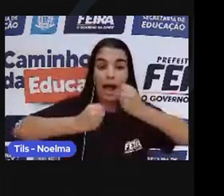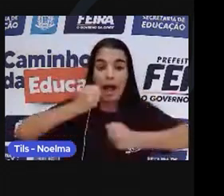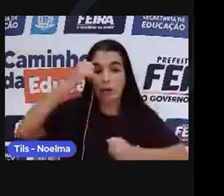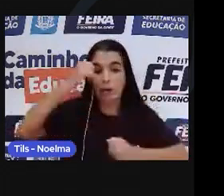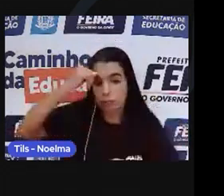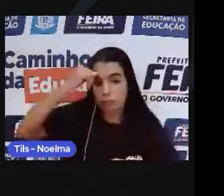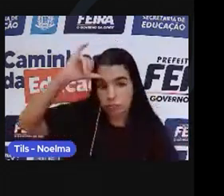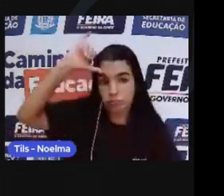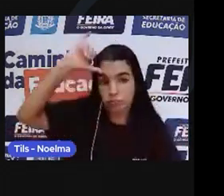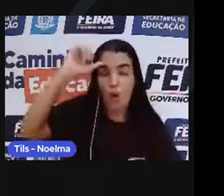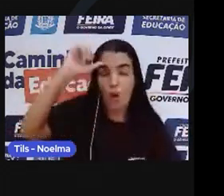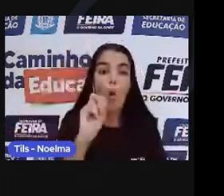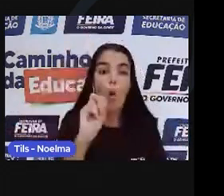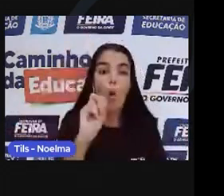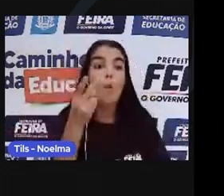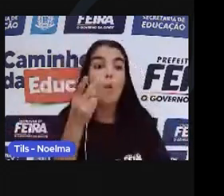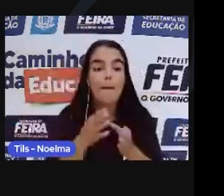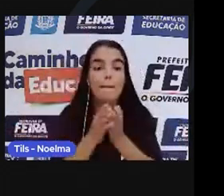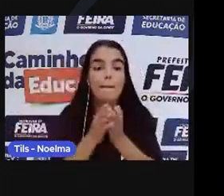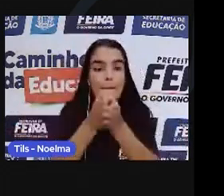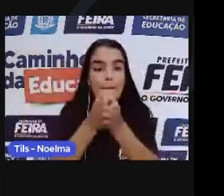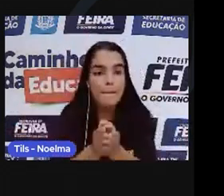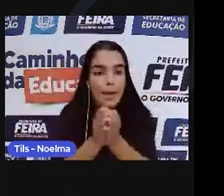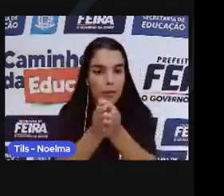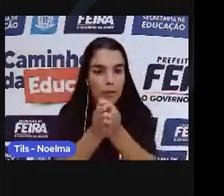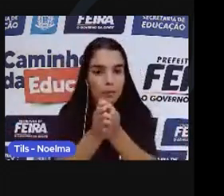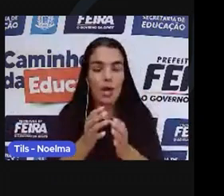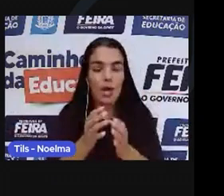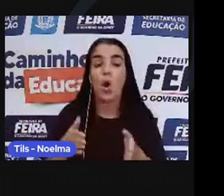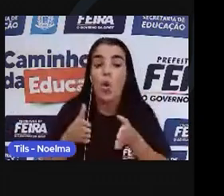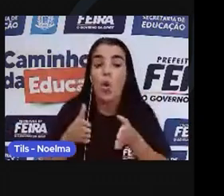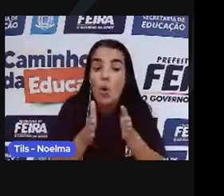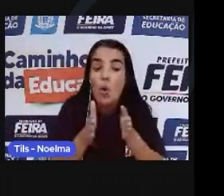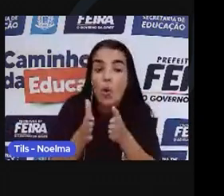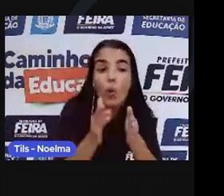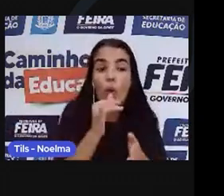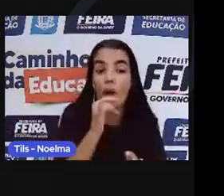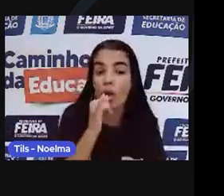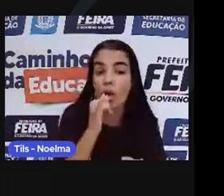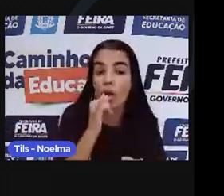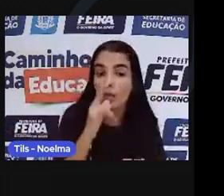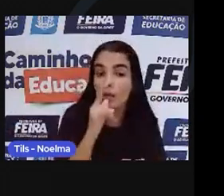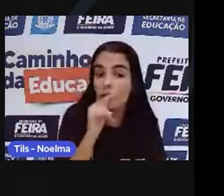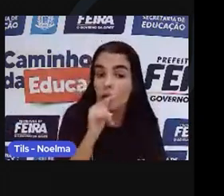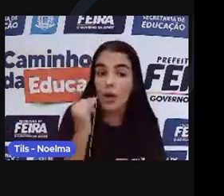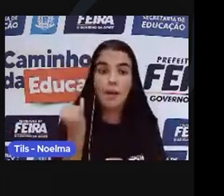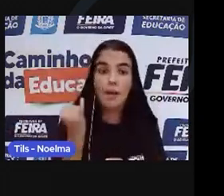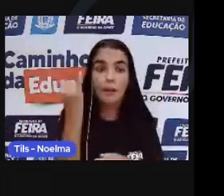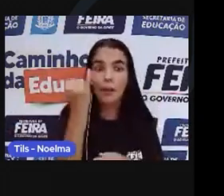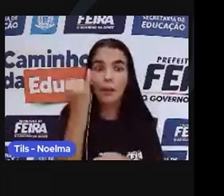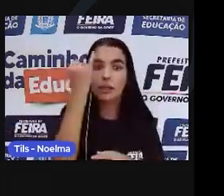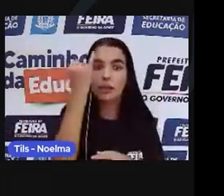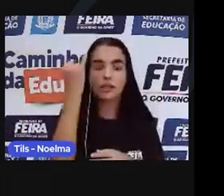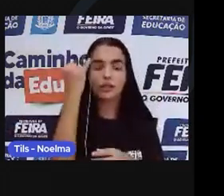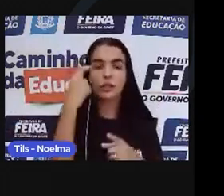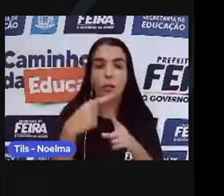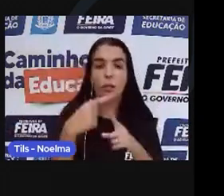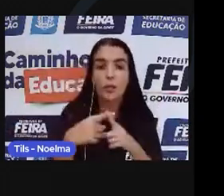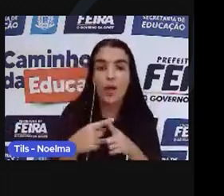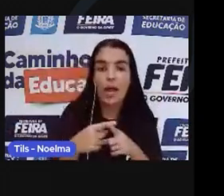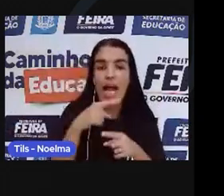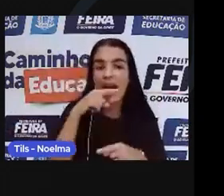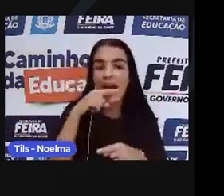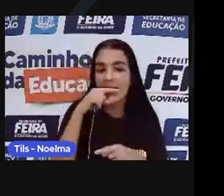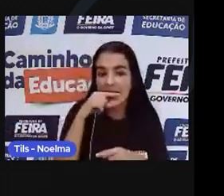Os rios eram fundamentais para toda a produção açucareira, uma vez que neles era realizado o transporte da cana.